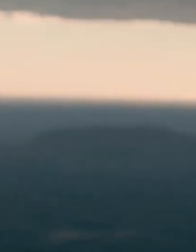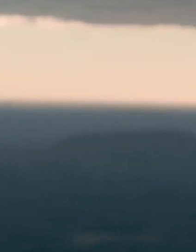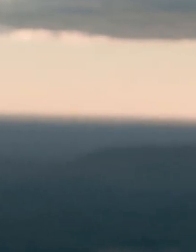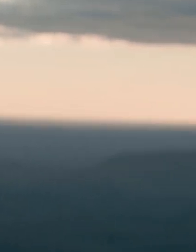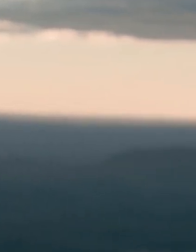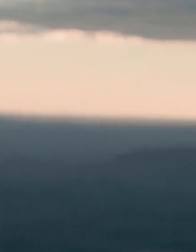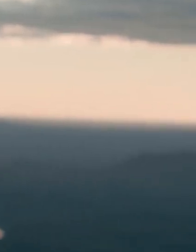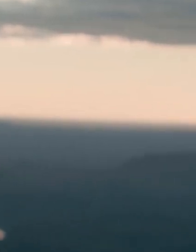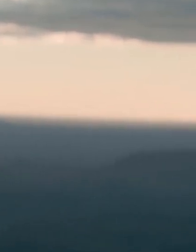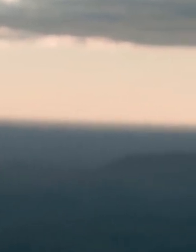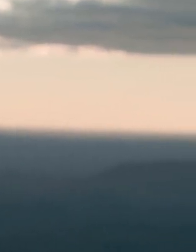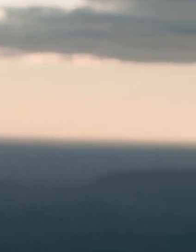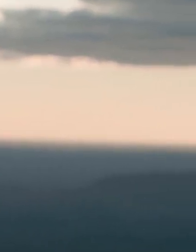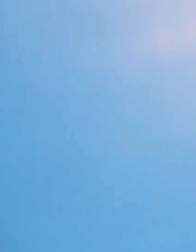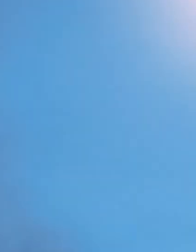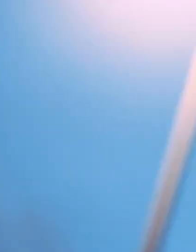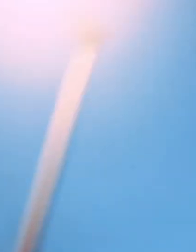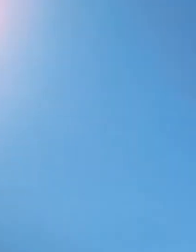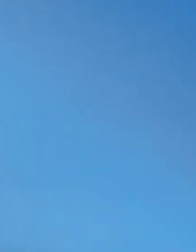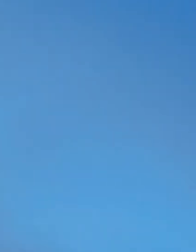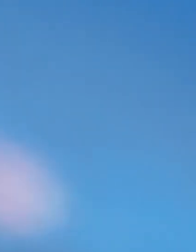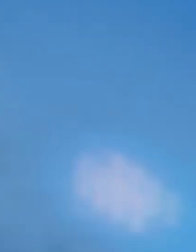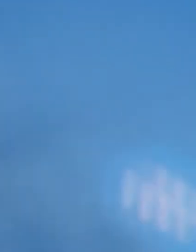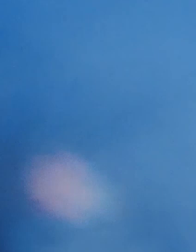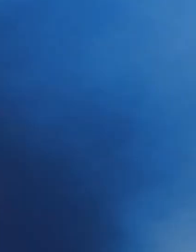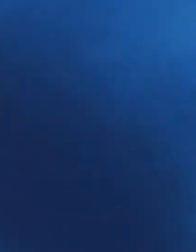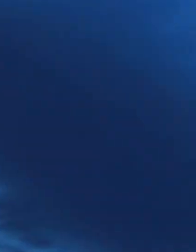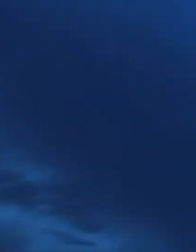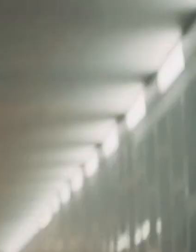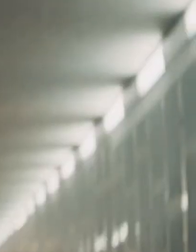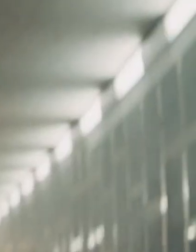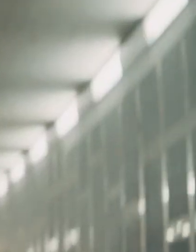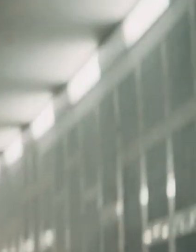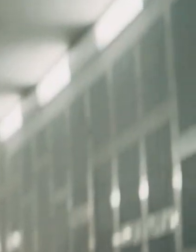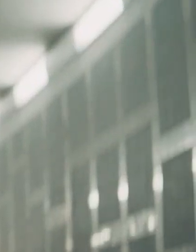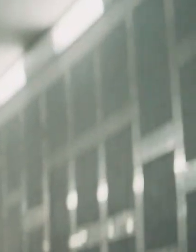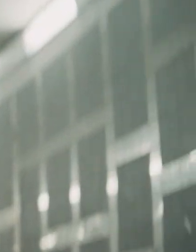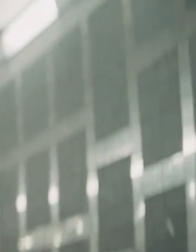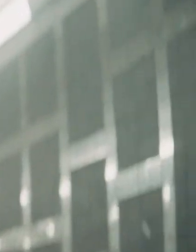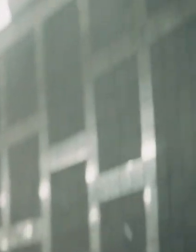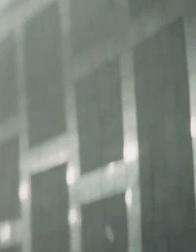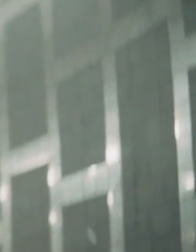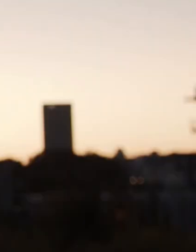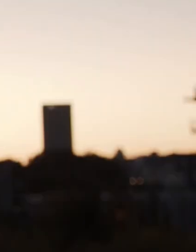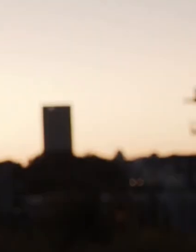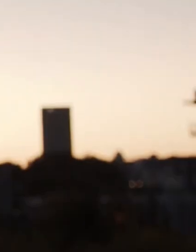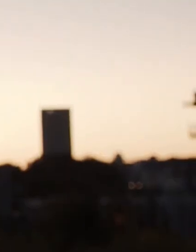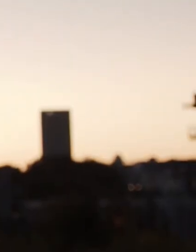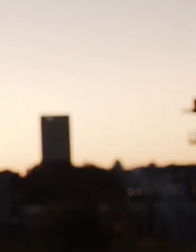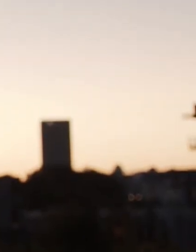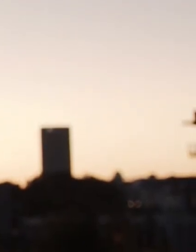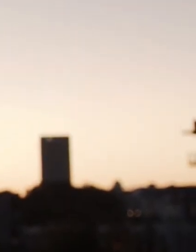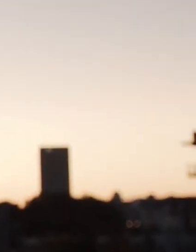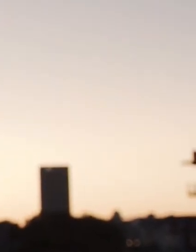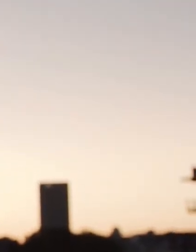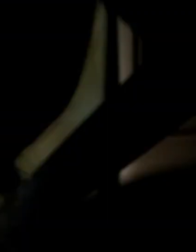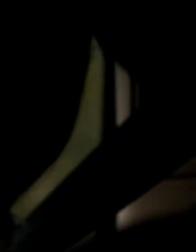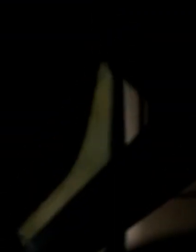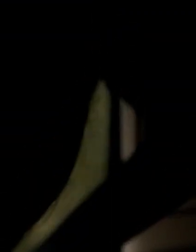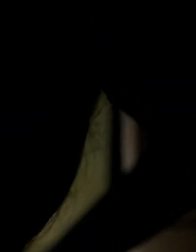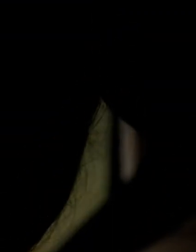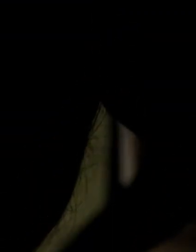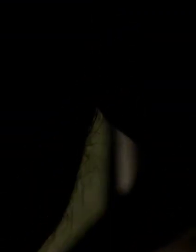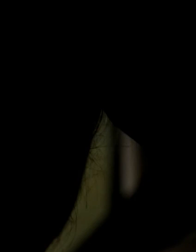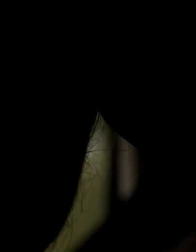Qual é o futuro que queremos? Uma coisa é certa O futuro depende da forma que lidamos com o presente